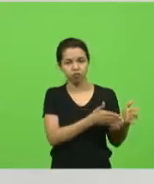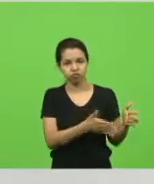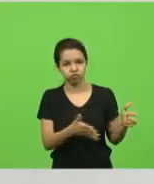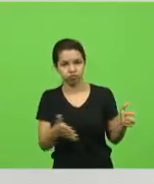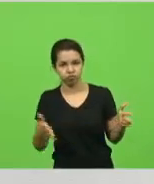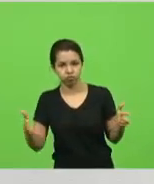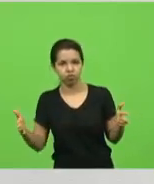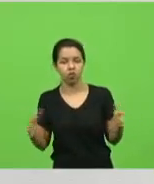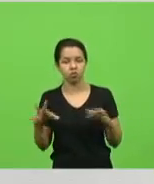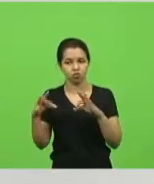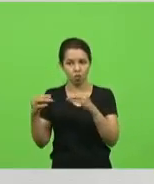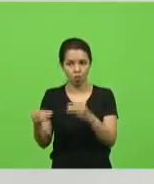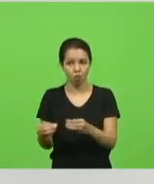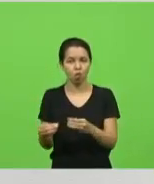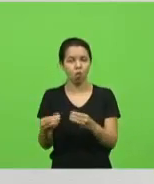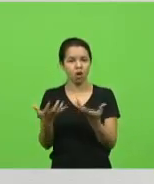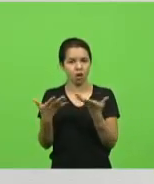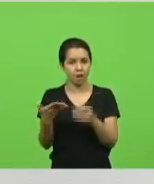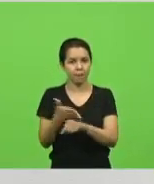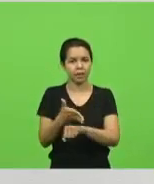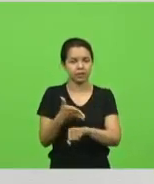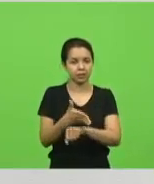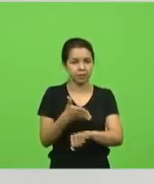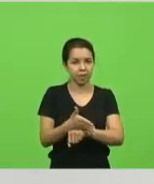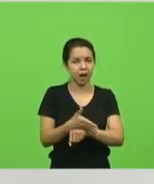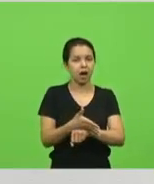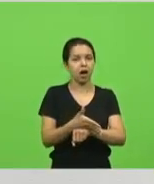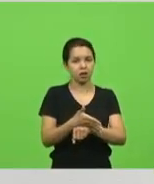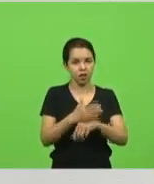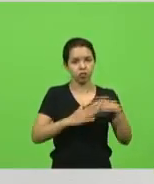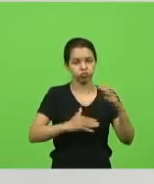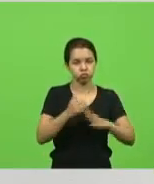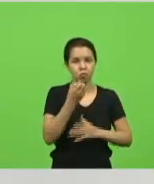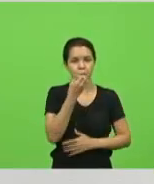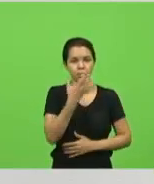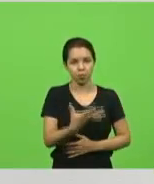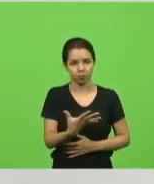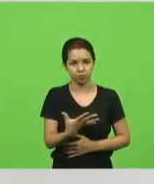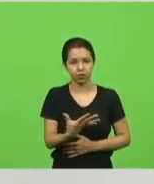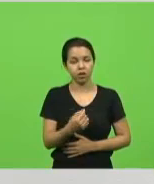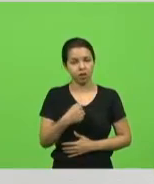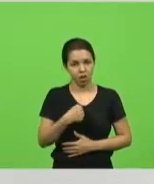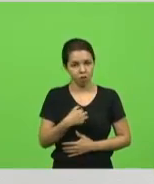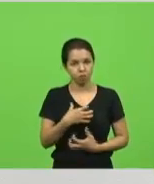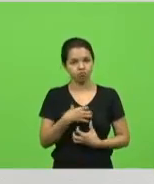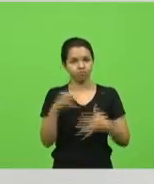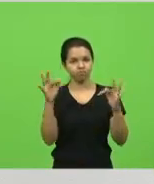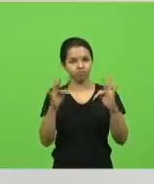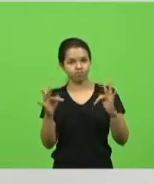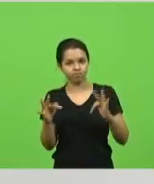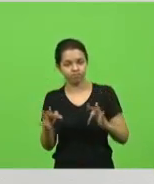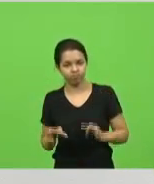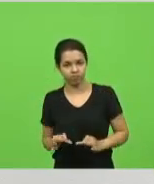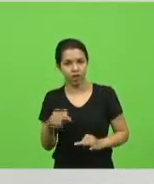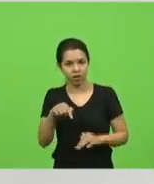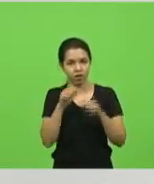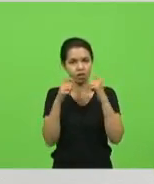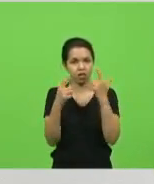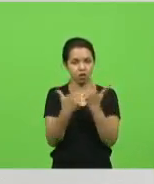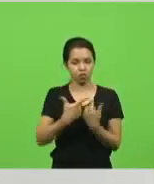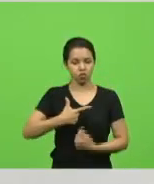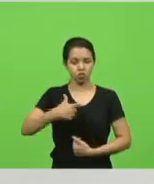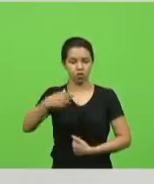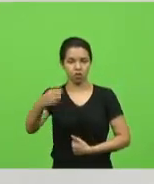quer participar de algo nobre. E eu fiquei muito feliz quando a casa aqui na distribuição das comissões me colocou na comissão na defesa da criança, do